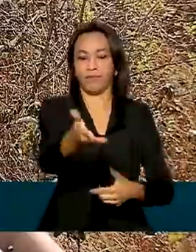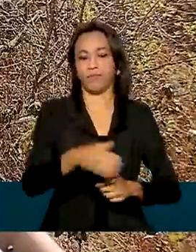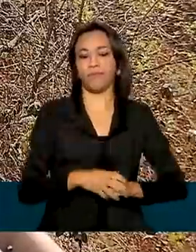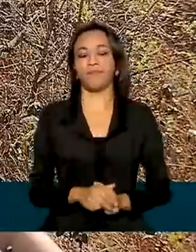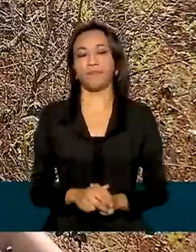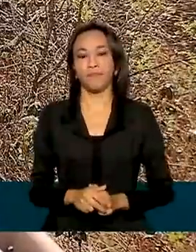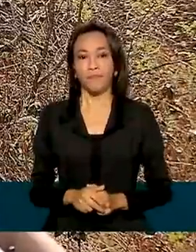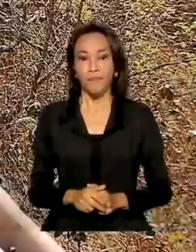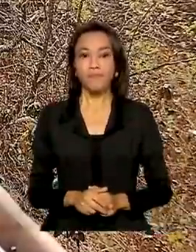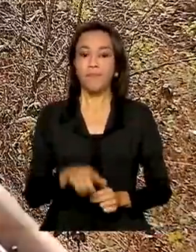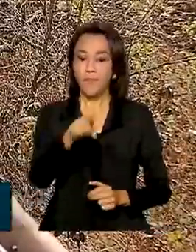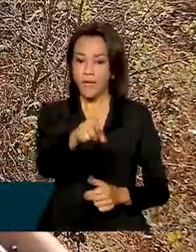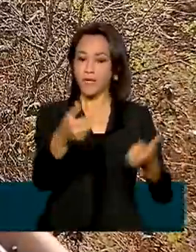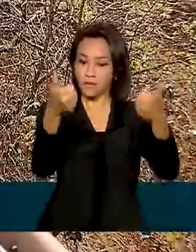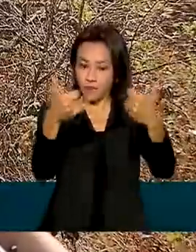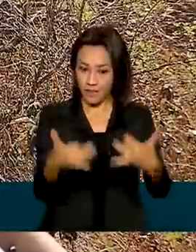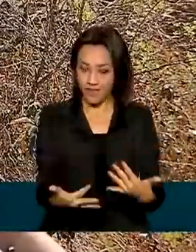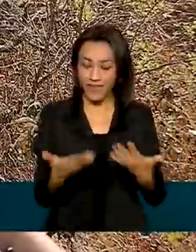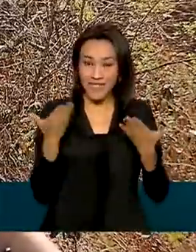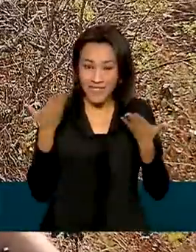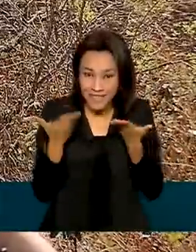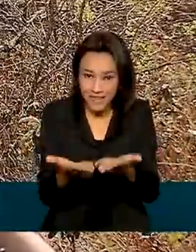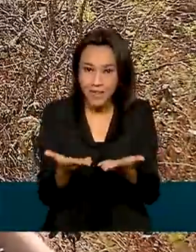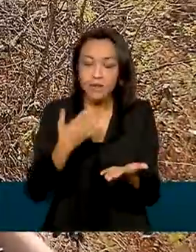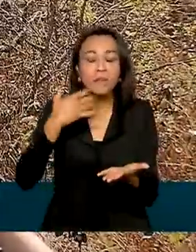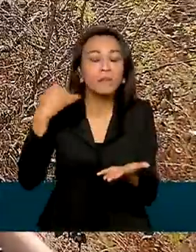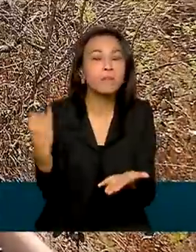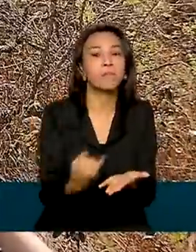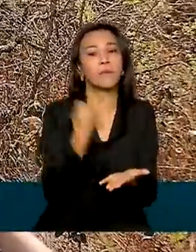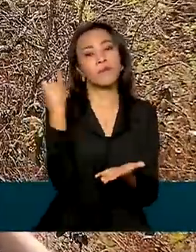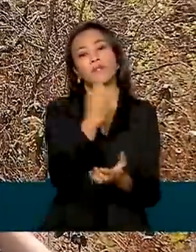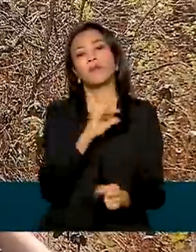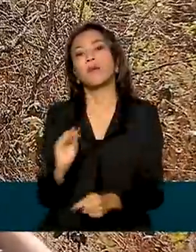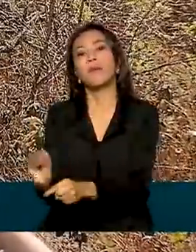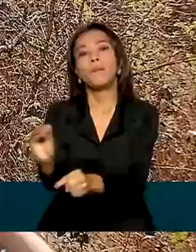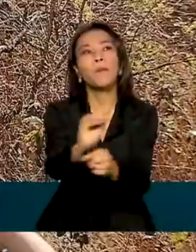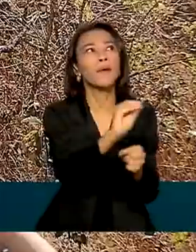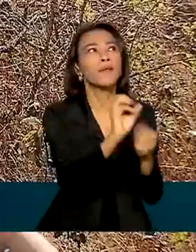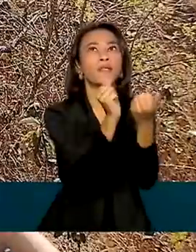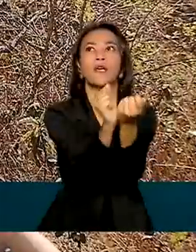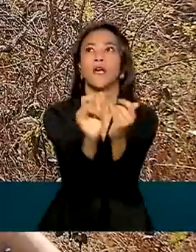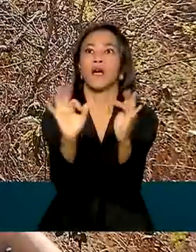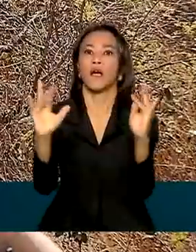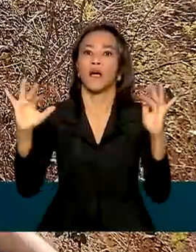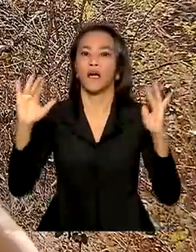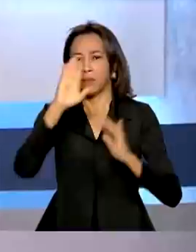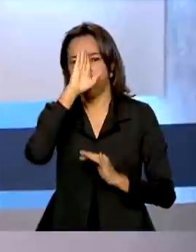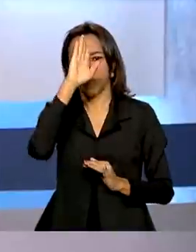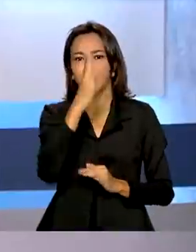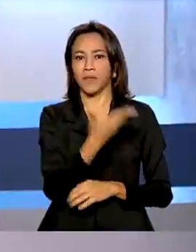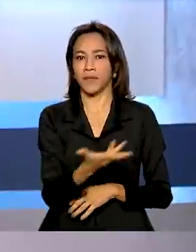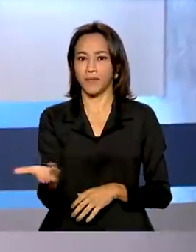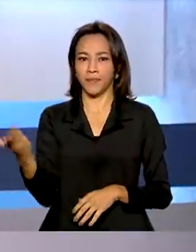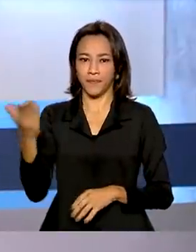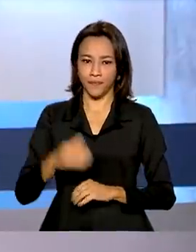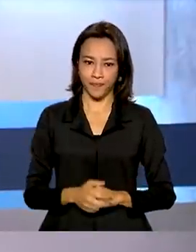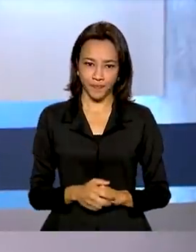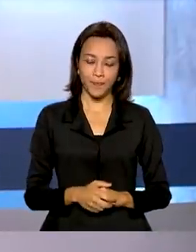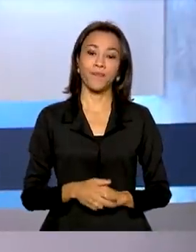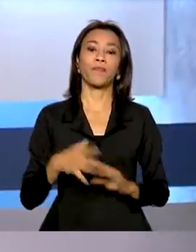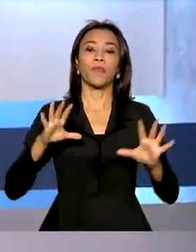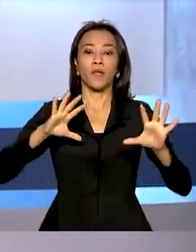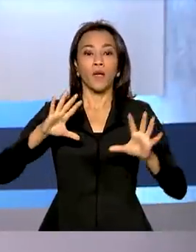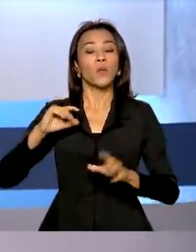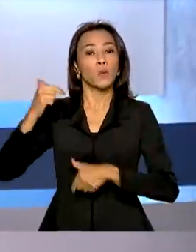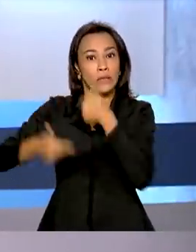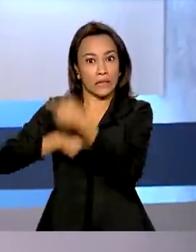uma ação que é importante para a preservação e para a proteção da natureza, especialmente dos parques nacionais. A Operação Maria